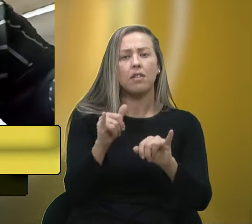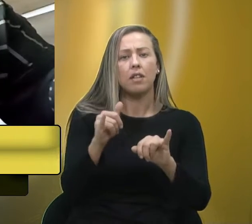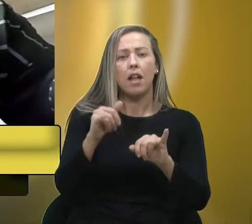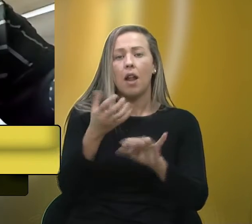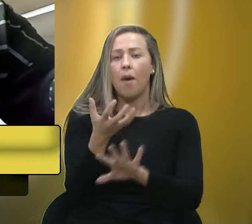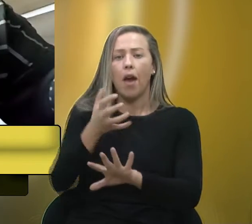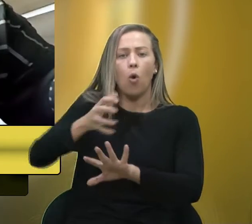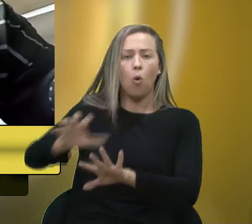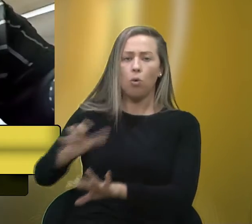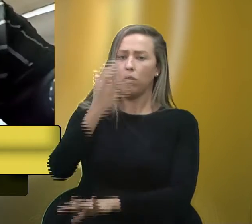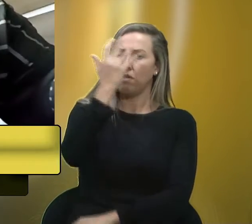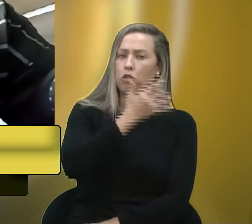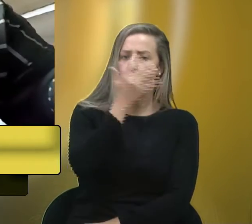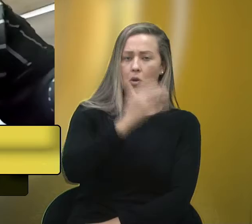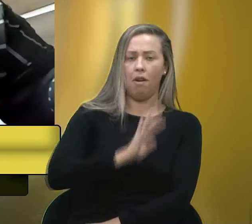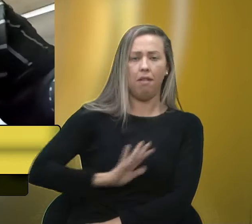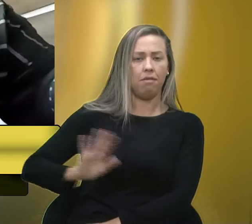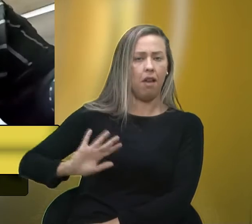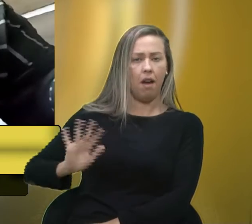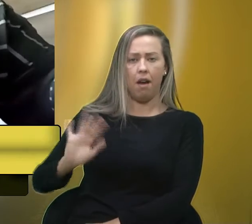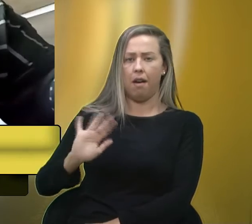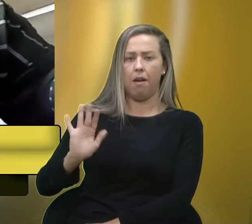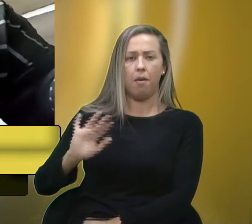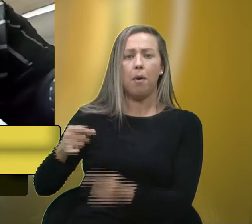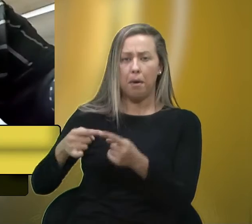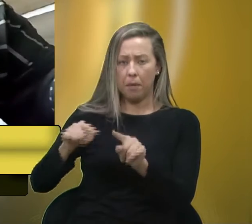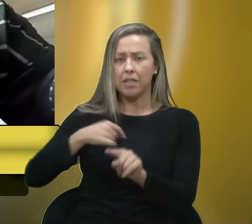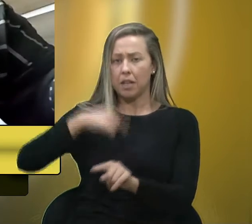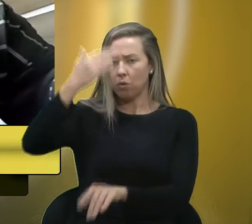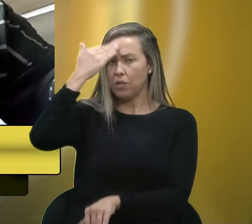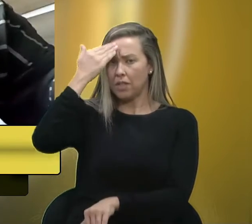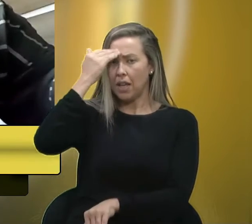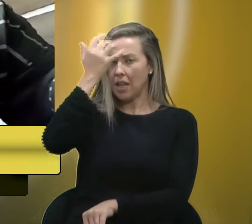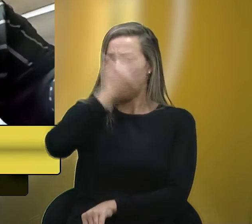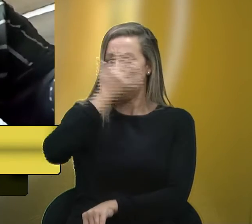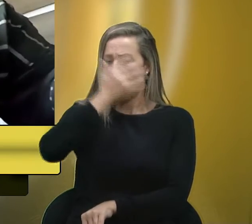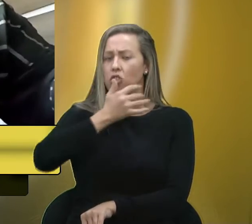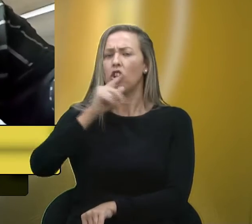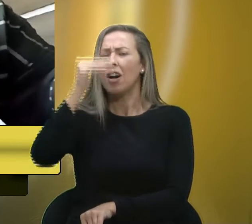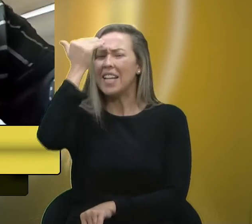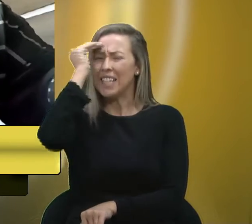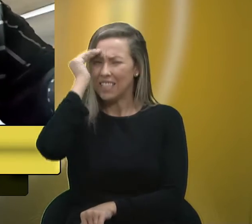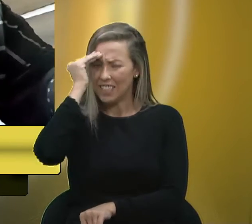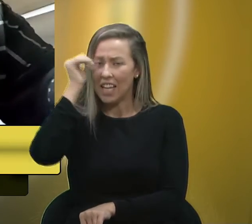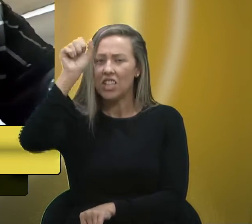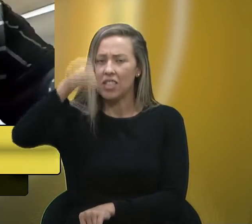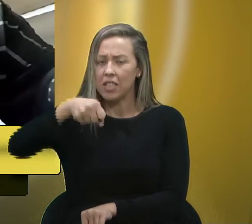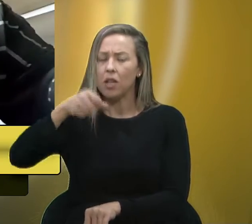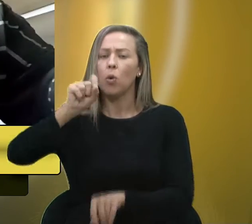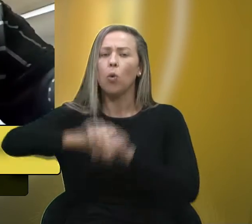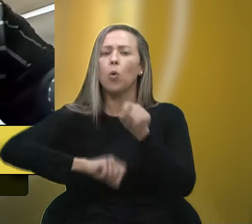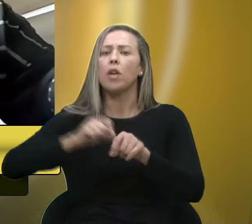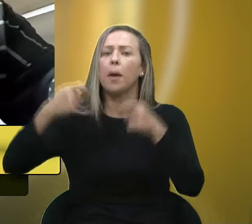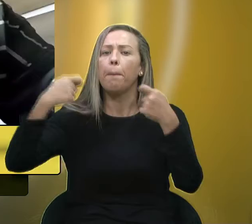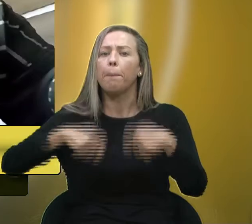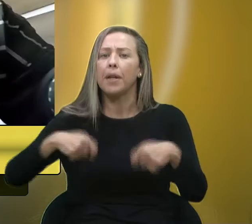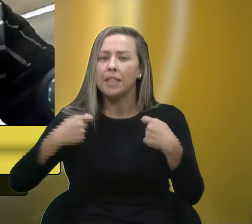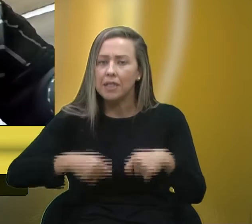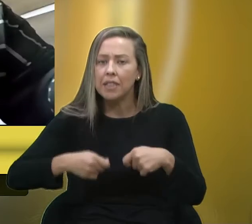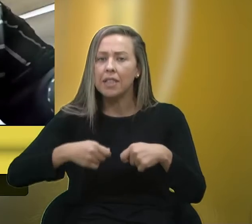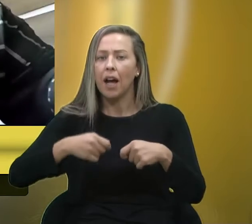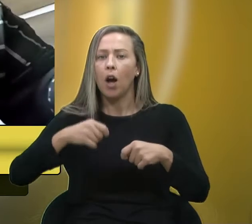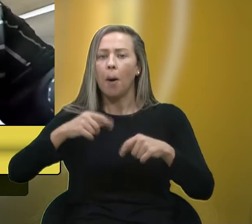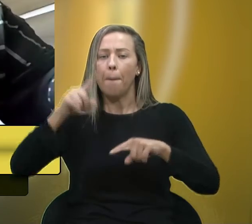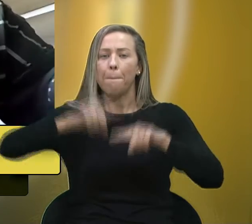o prefeito Adiló, até porque eu sei que o prefeito Adiló é uma pessoa que entende a necessidade de equipar